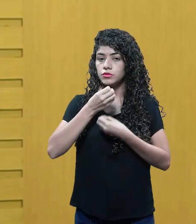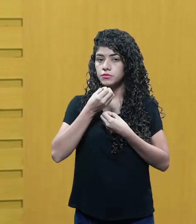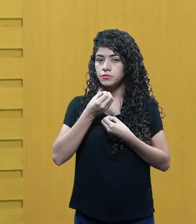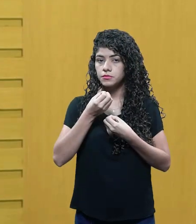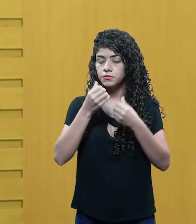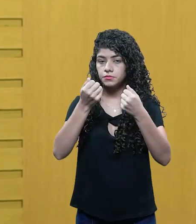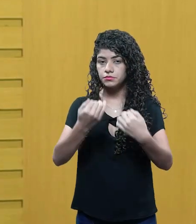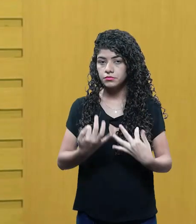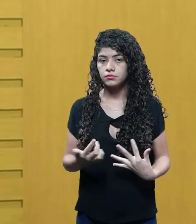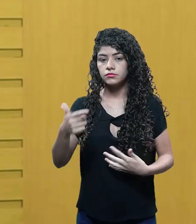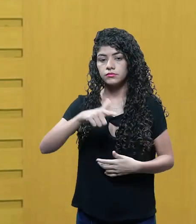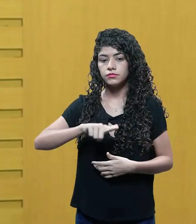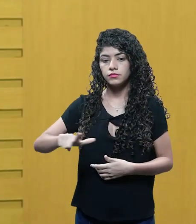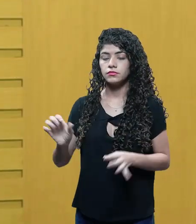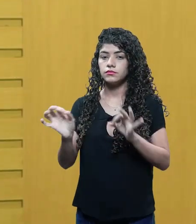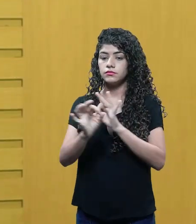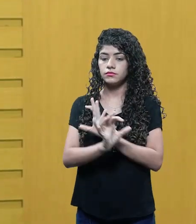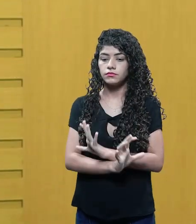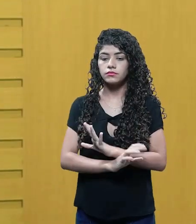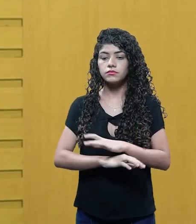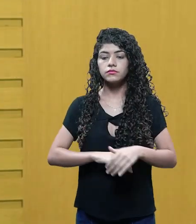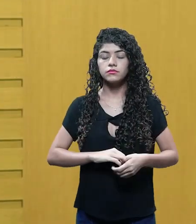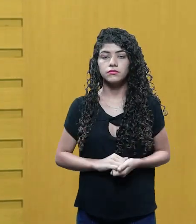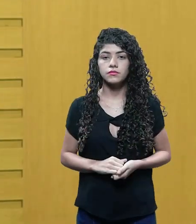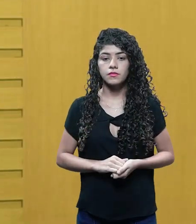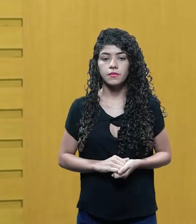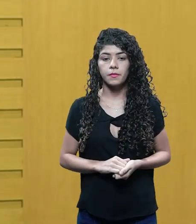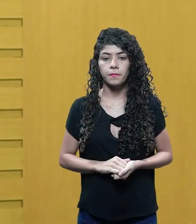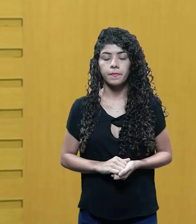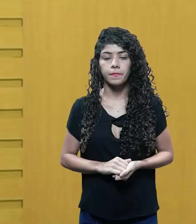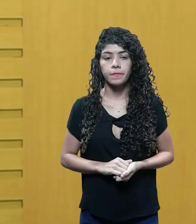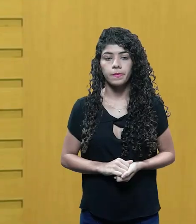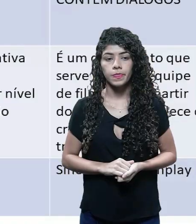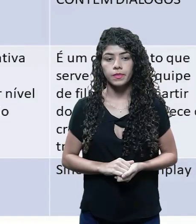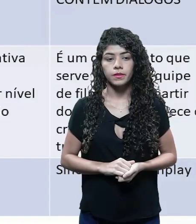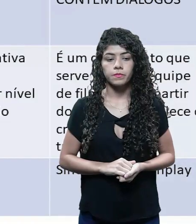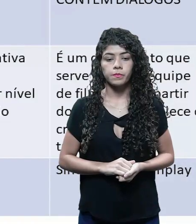mais uma vez, o fungaro, que está ao final das referências.